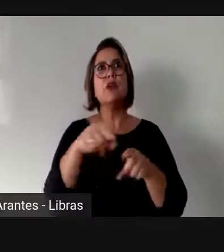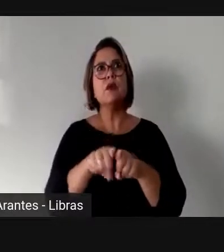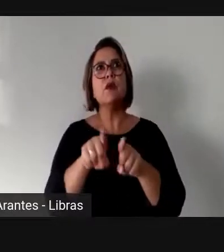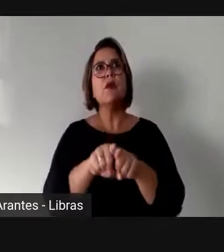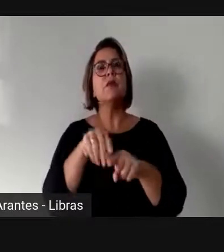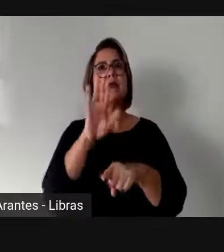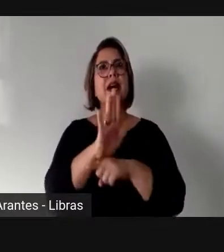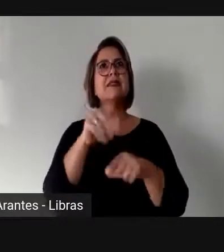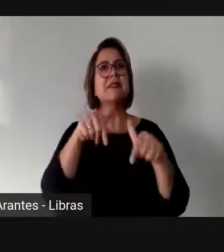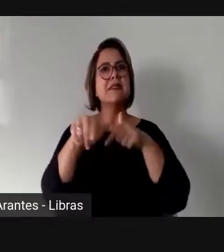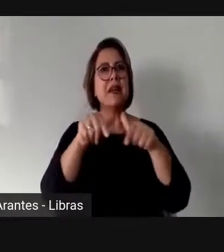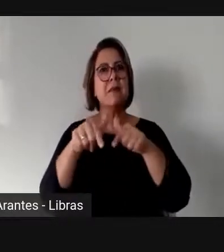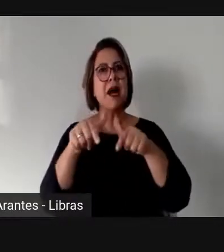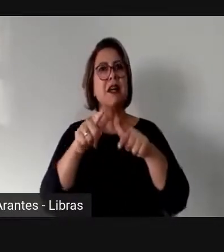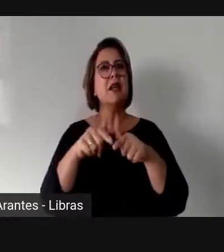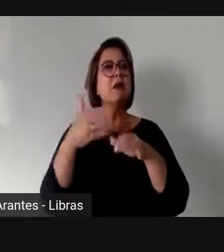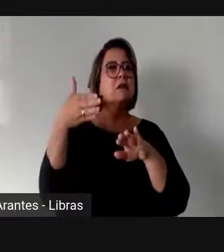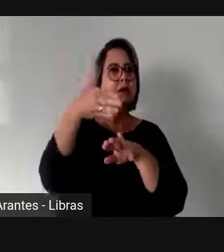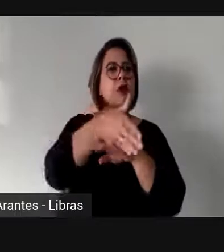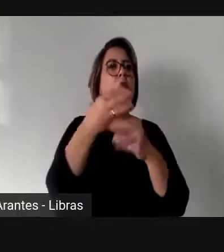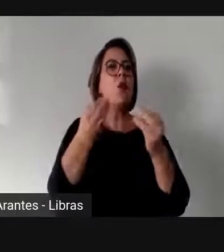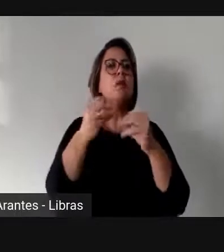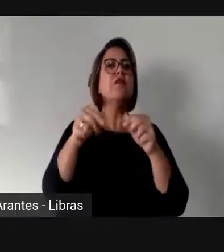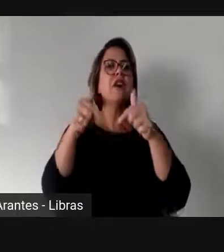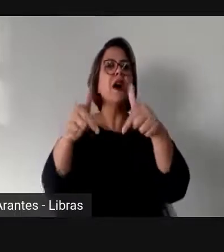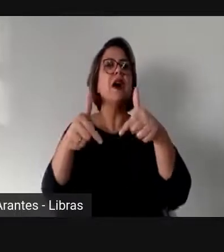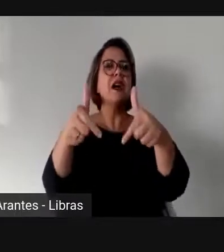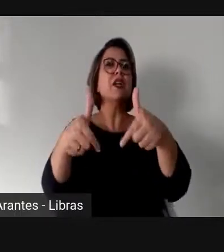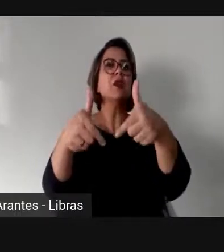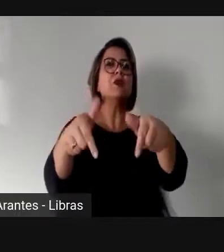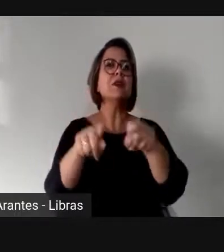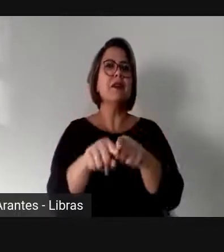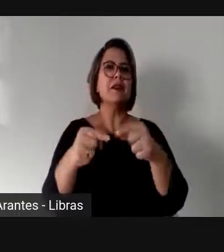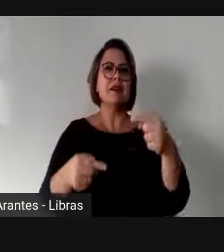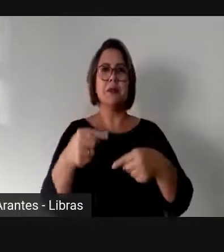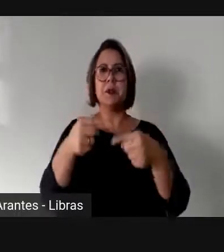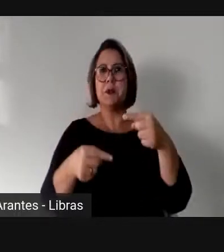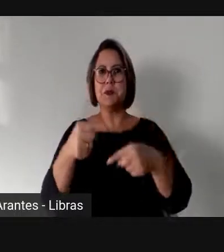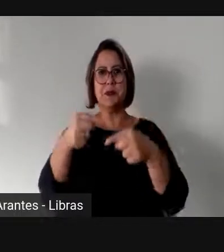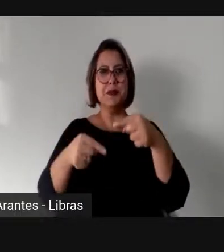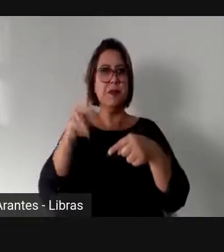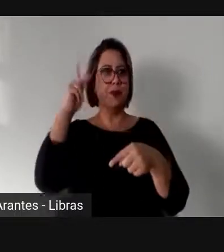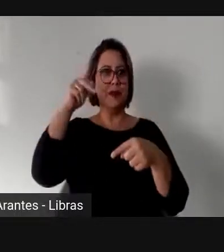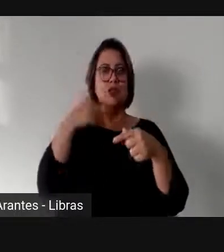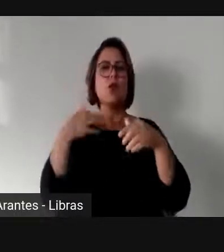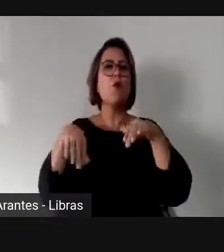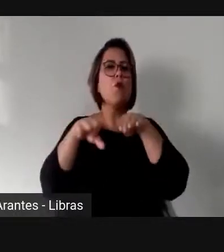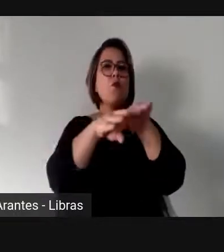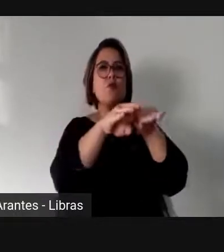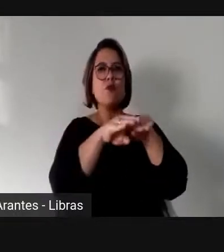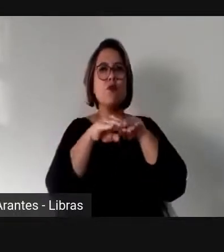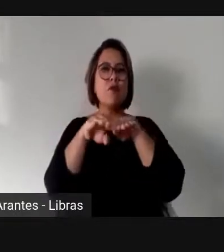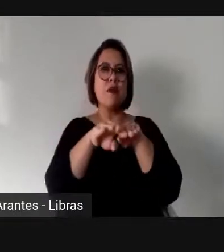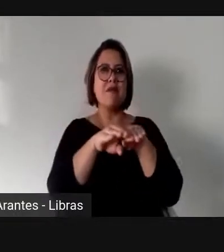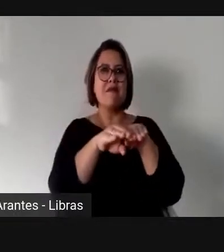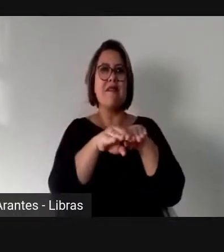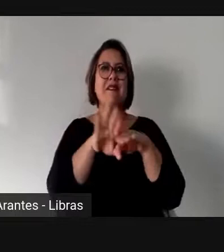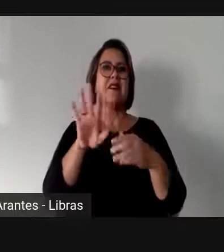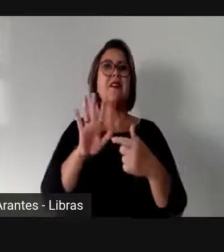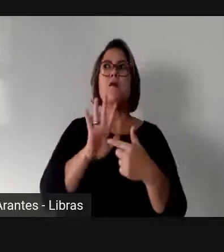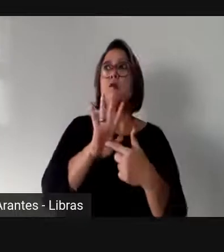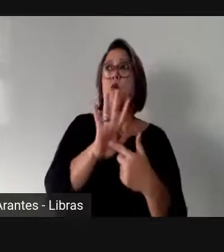impedi-las de ir para a arena de uma forma igualitária com os homens. Então, acho que esse cenário das eleições